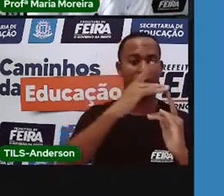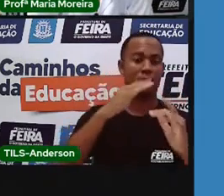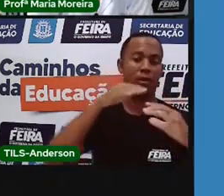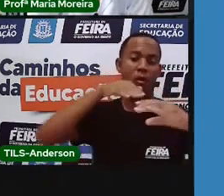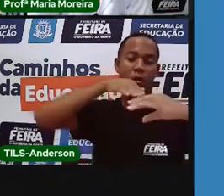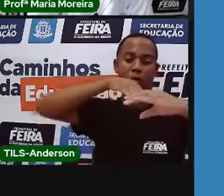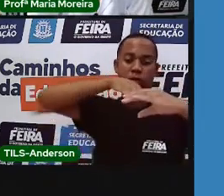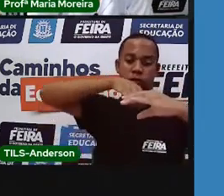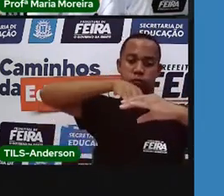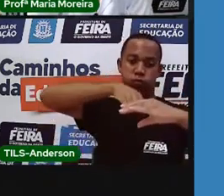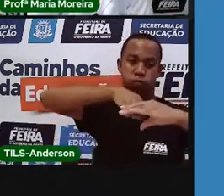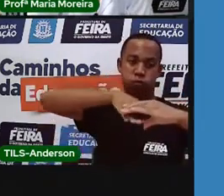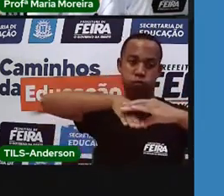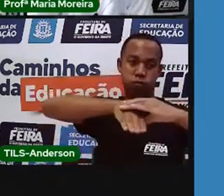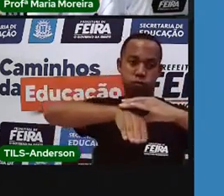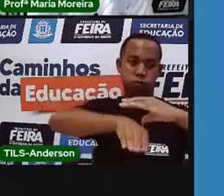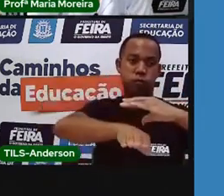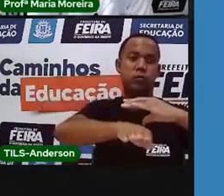túneis.